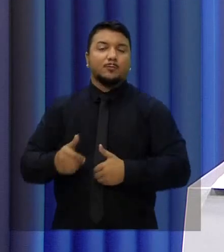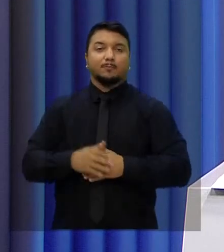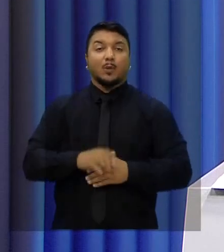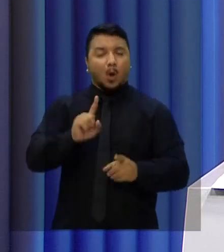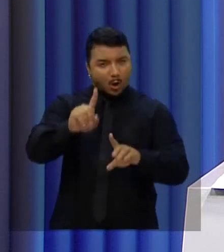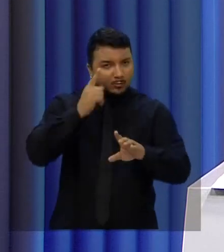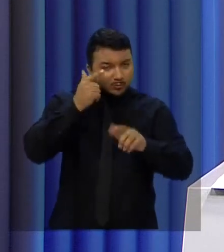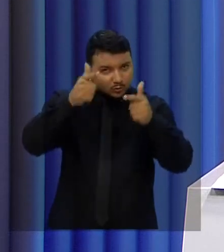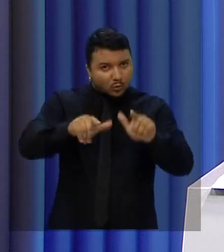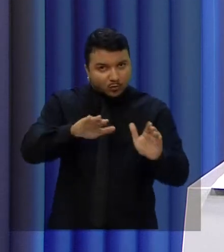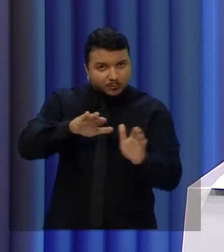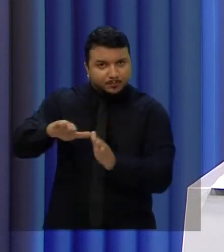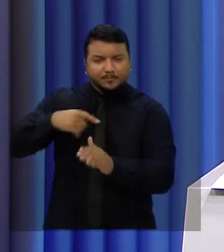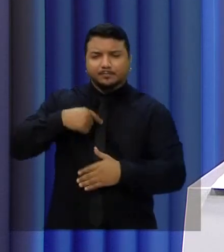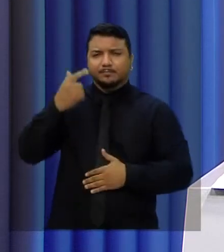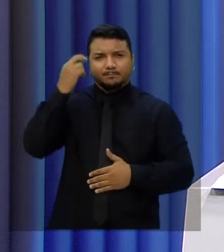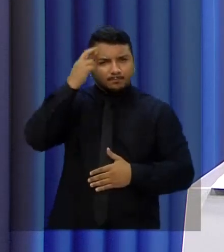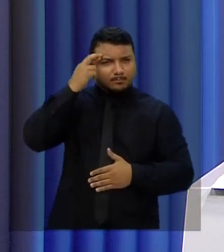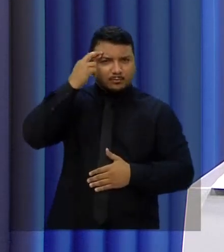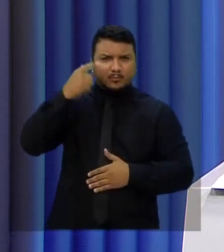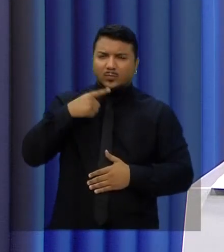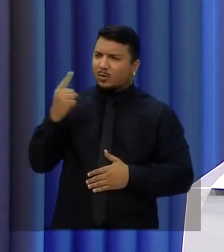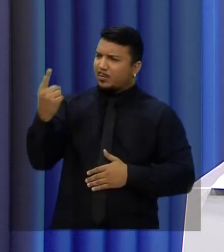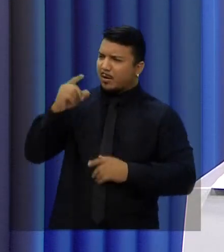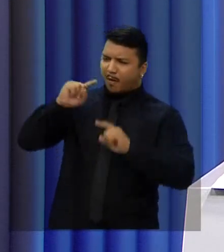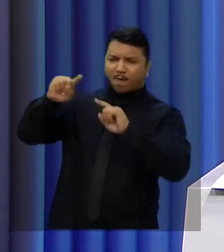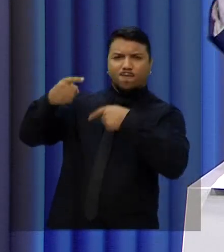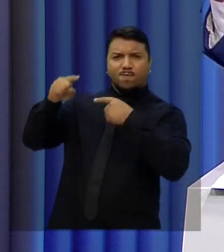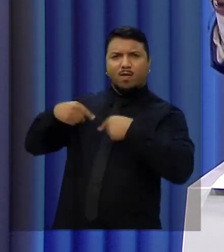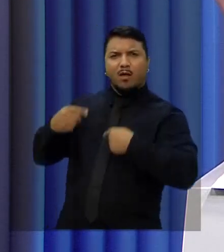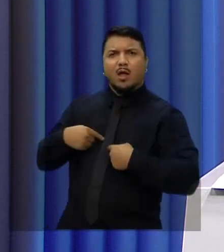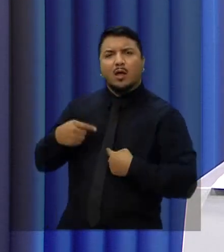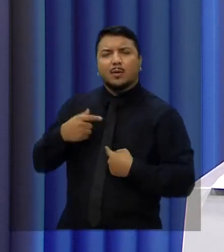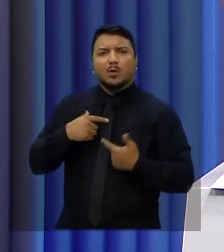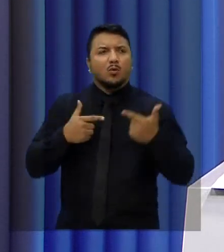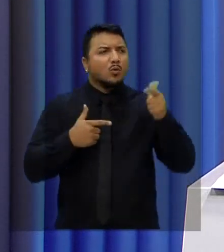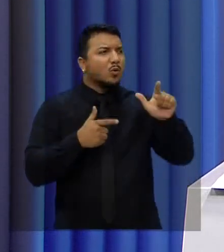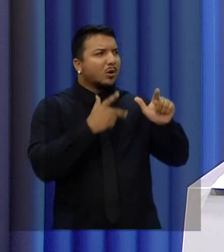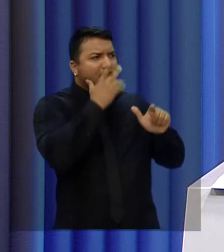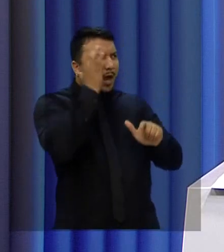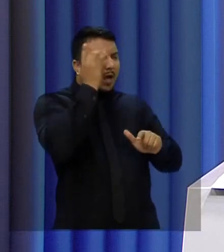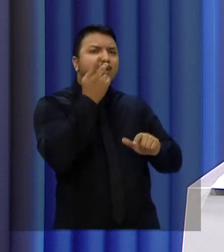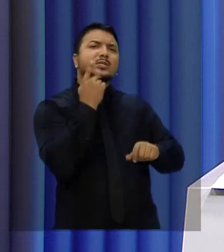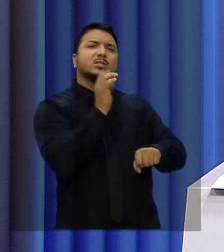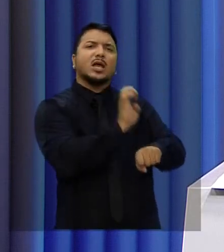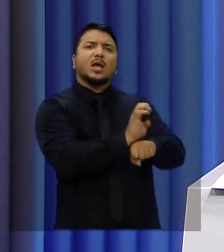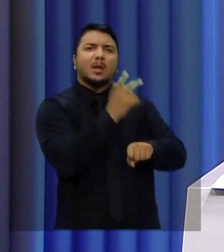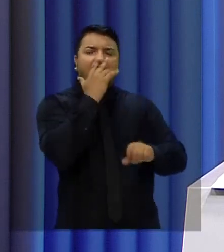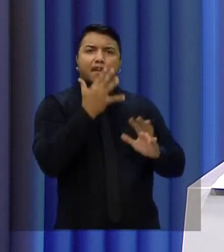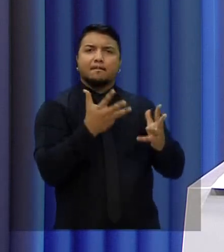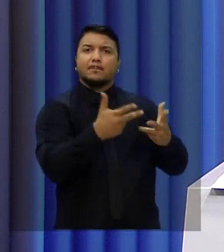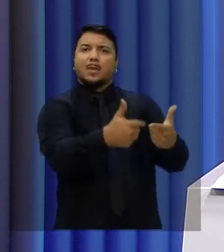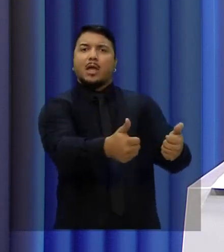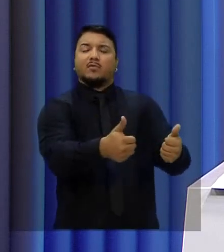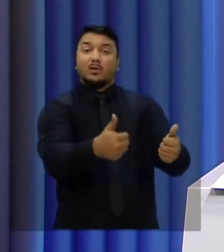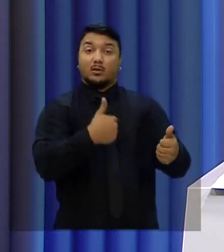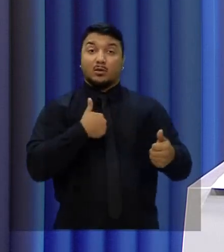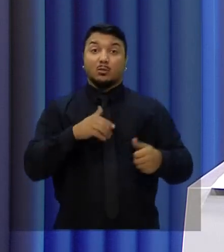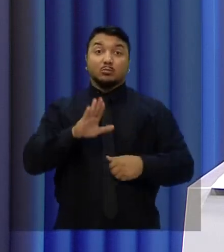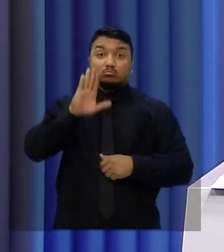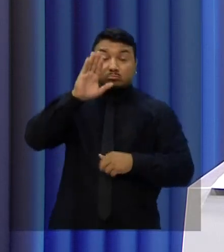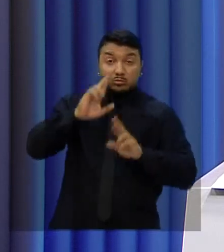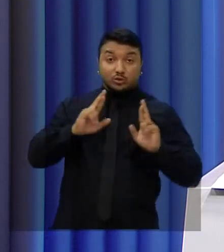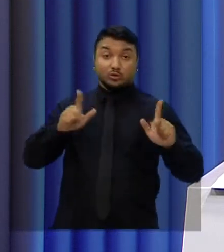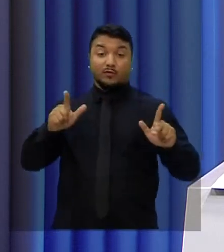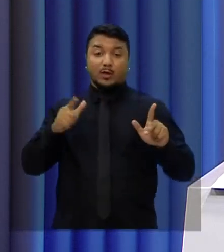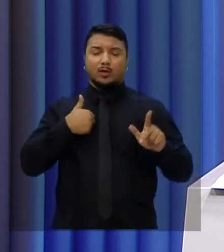rápida. Enquanto um só bota defeito, não vê nada de bom, o outro acha que o Ceará está às mil maravilhas. Eu sou de outro tipo, sou